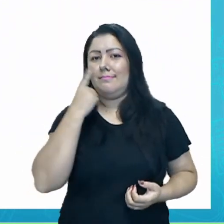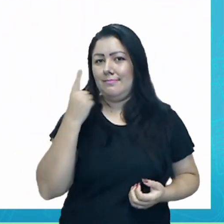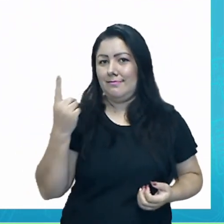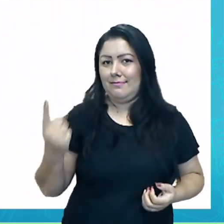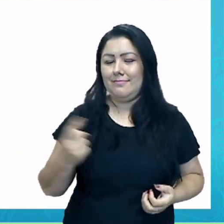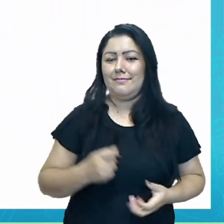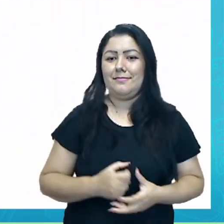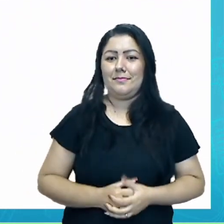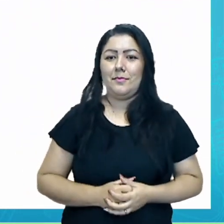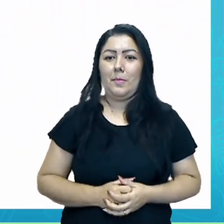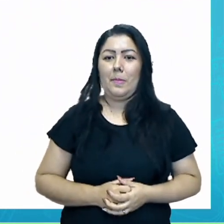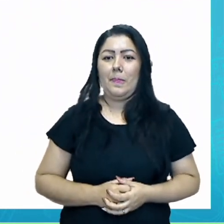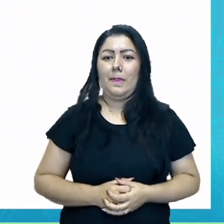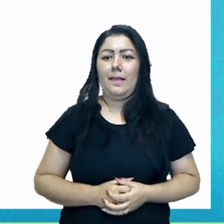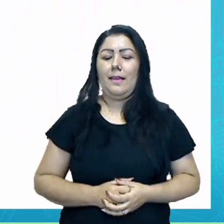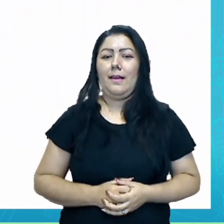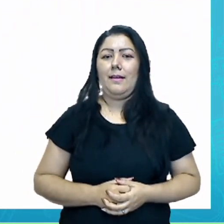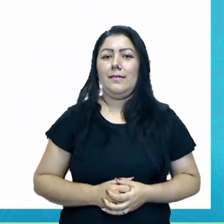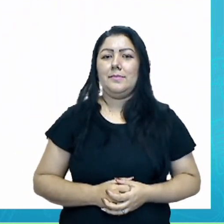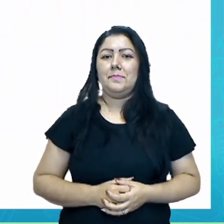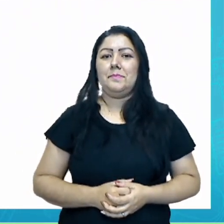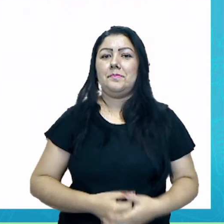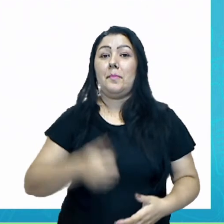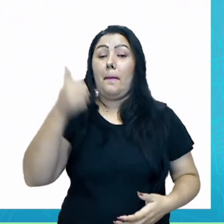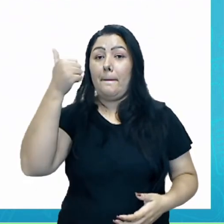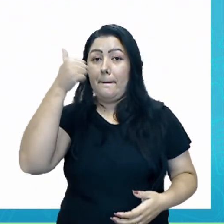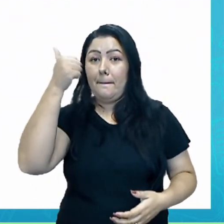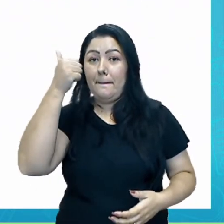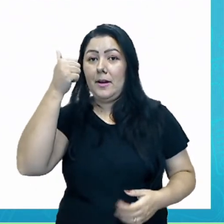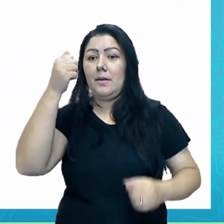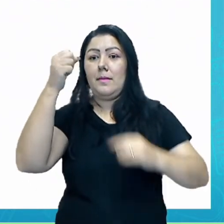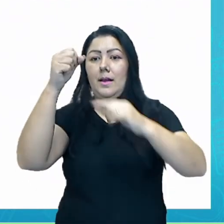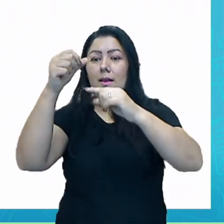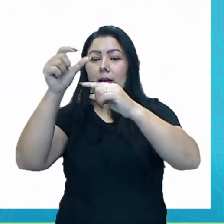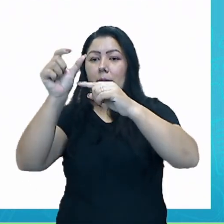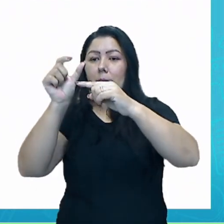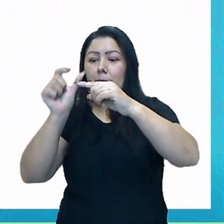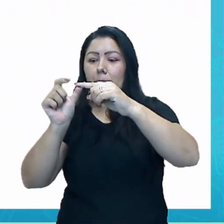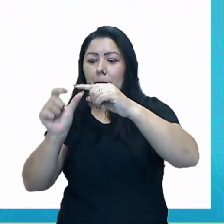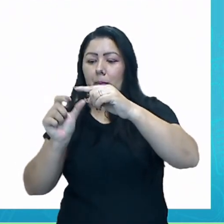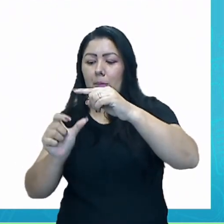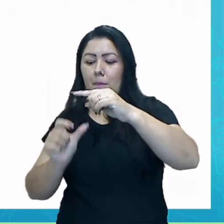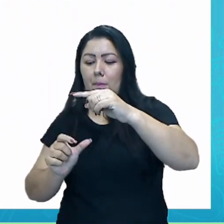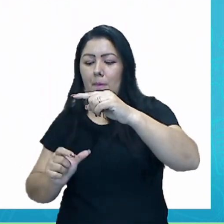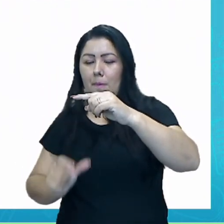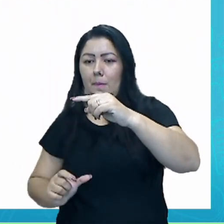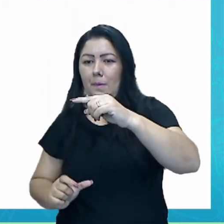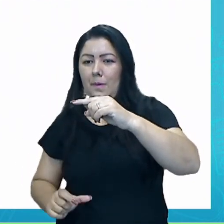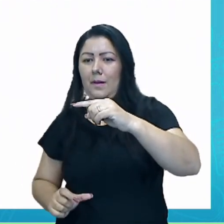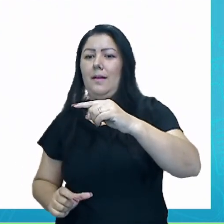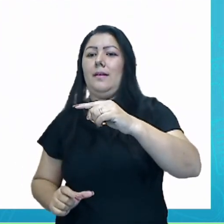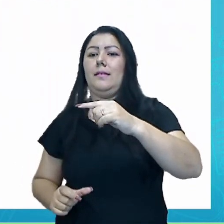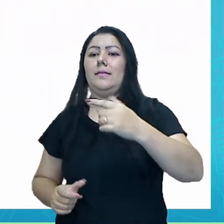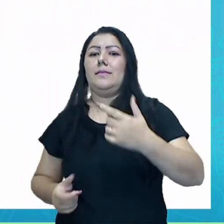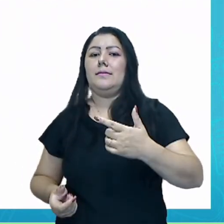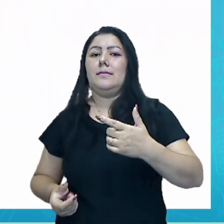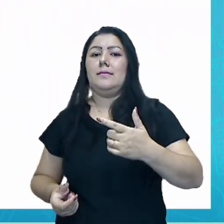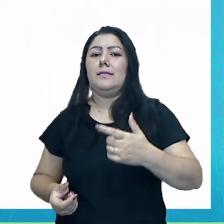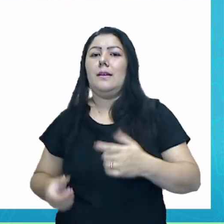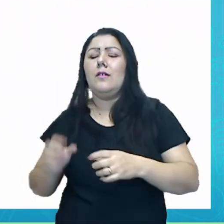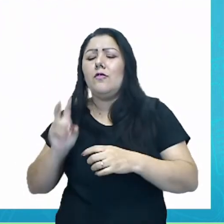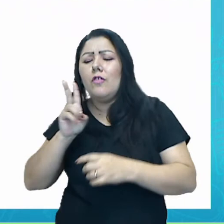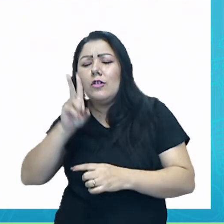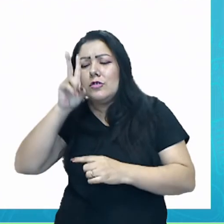o amarelo. Tanto para mais claro, quanto para o escuro. No final, você vai chegando ao cinza, ao cinza claro, ao cinza mais escuro, passando